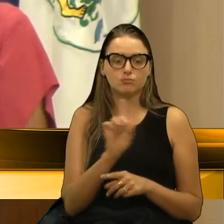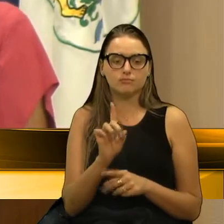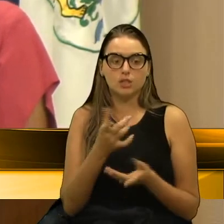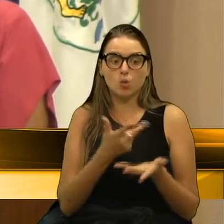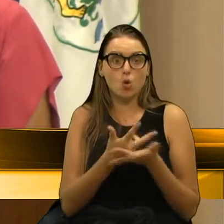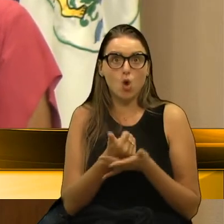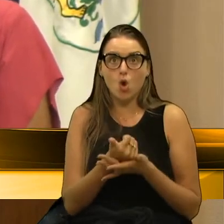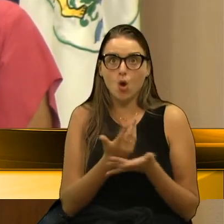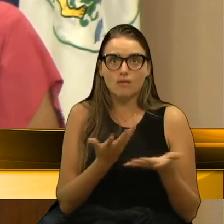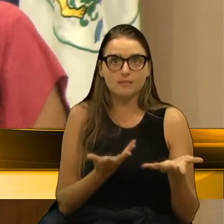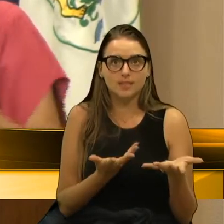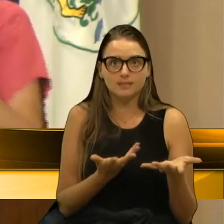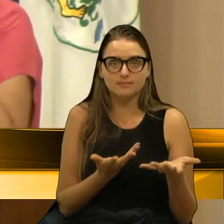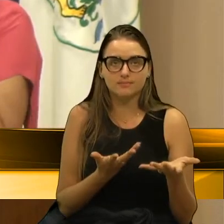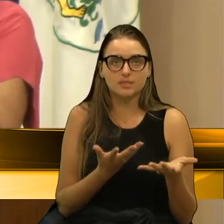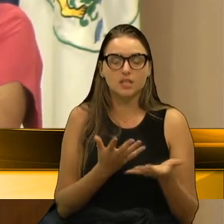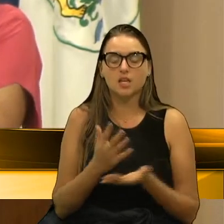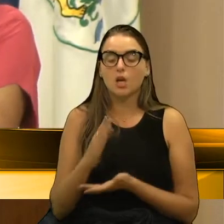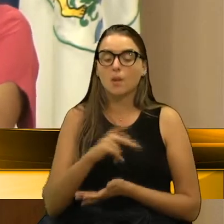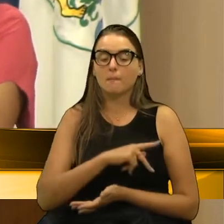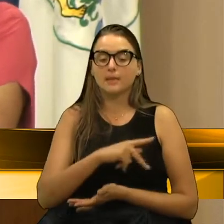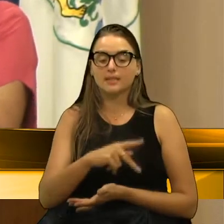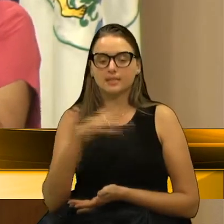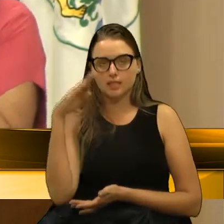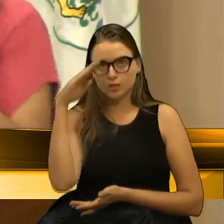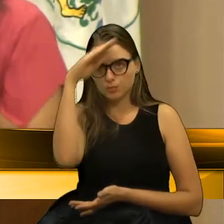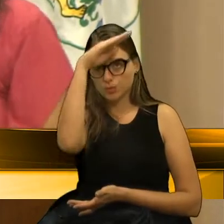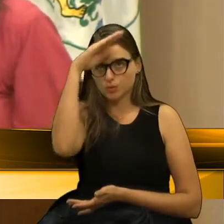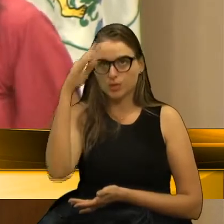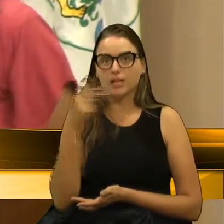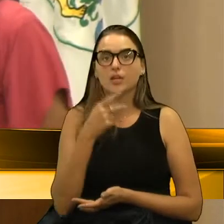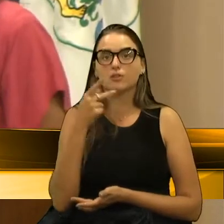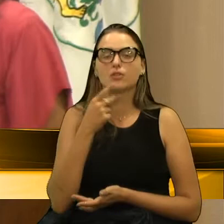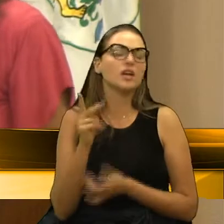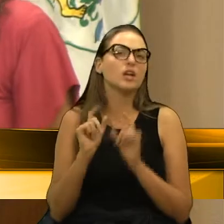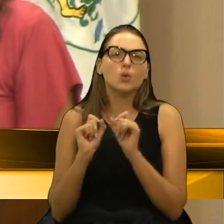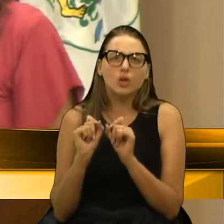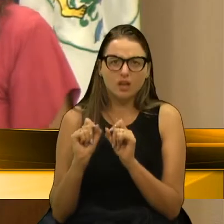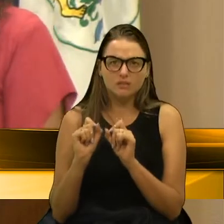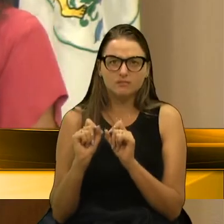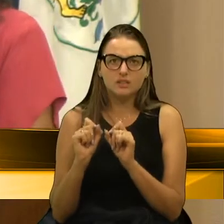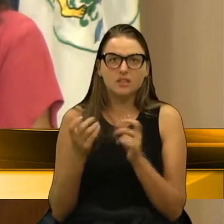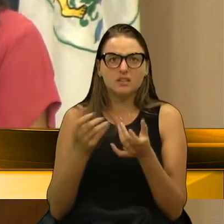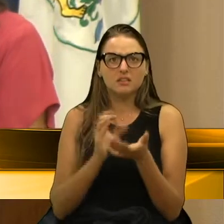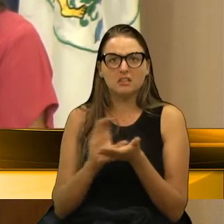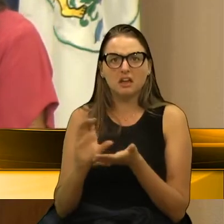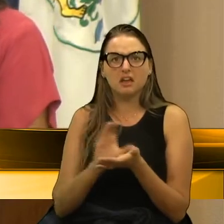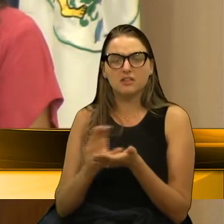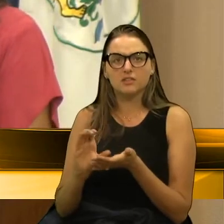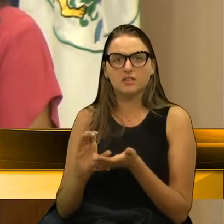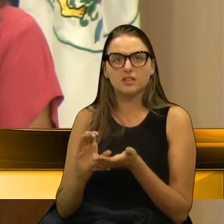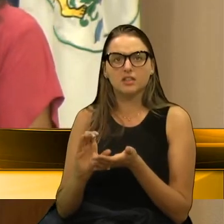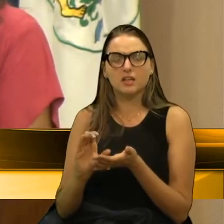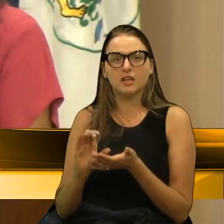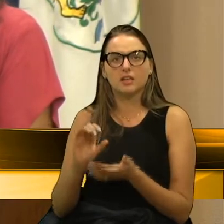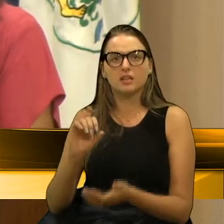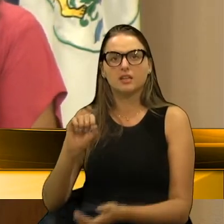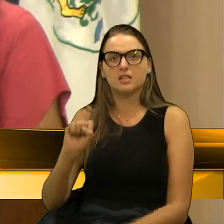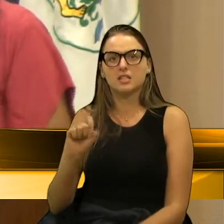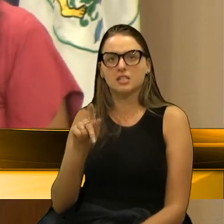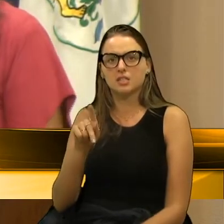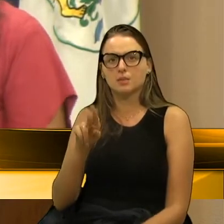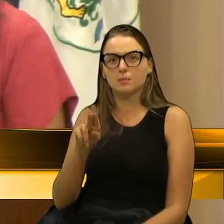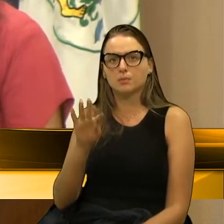O Brasil, o presidente Bolsonaro, sinaliza que agora quer investir na Sputnik, né? Uma vacina russa